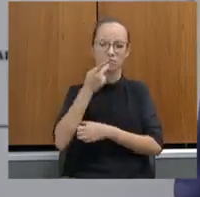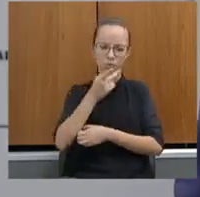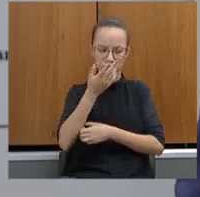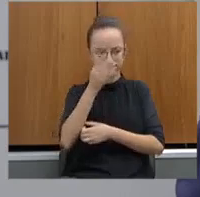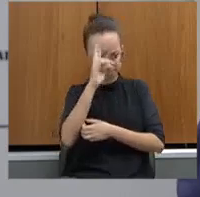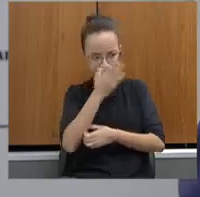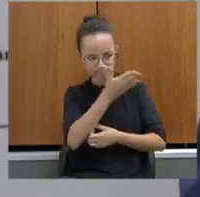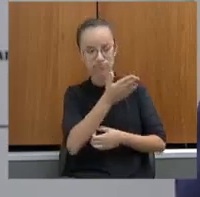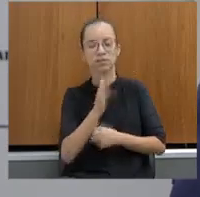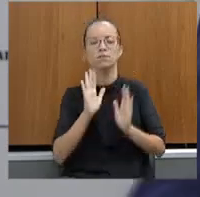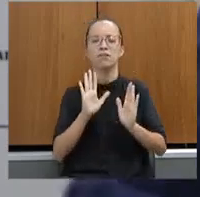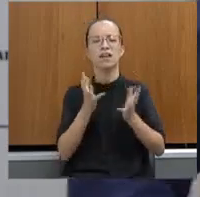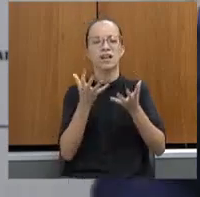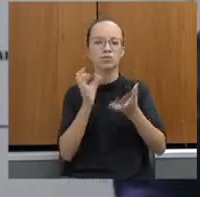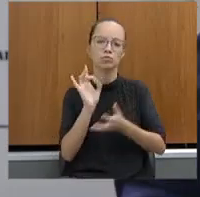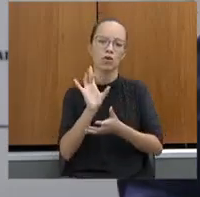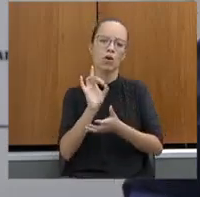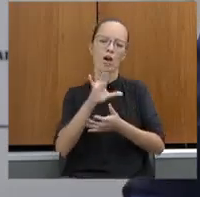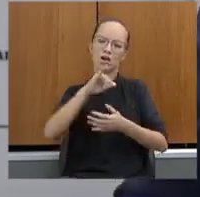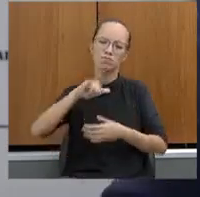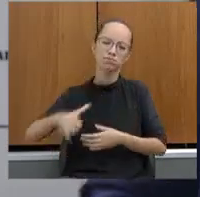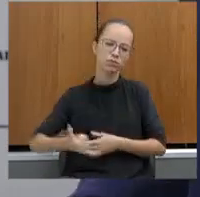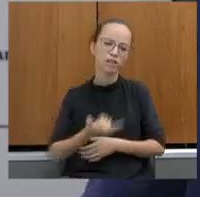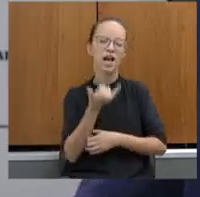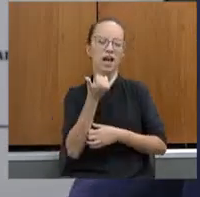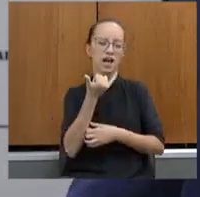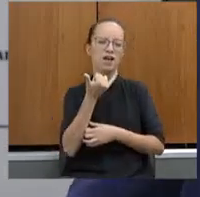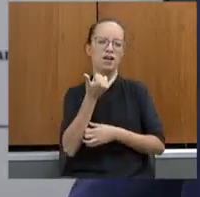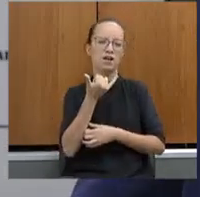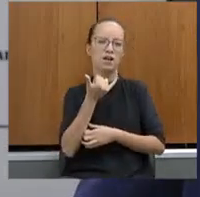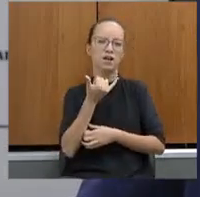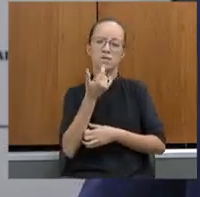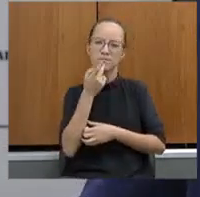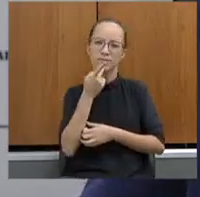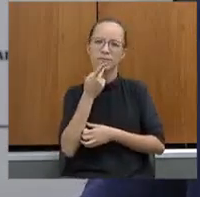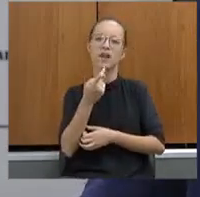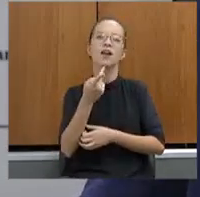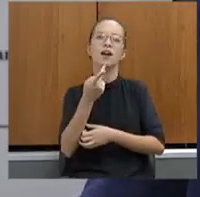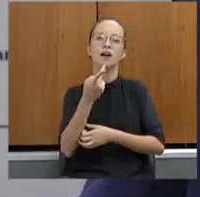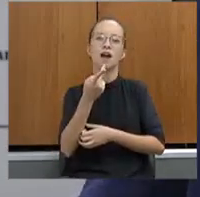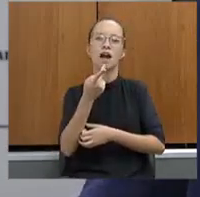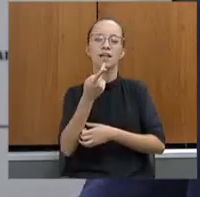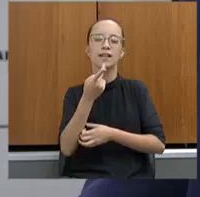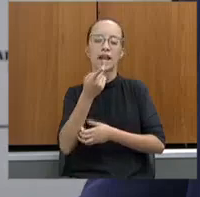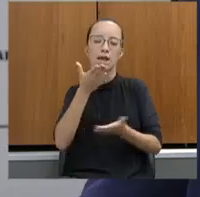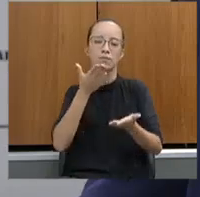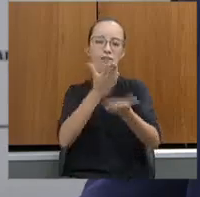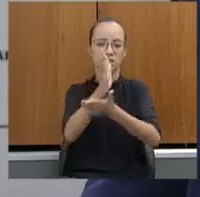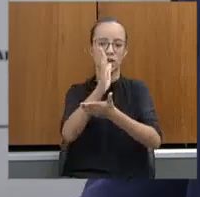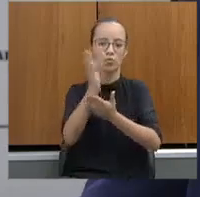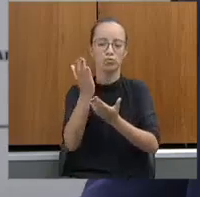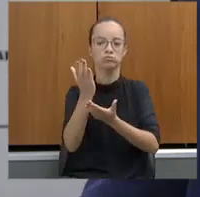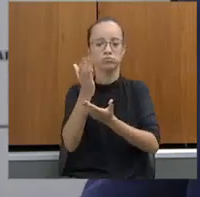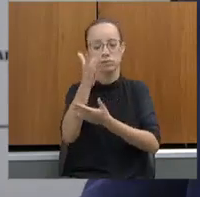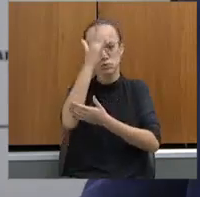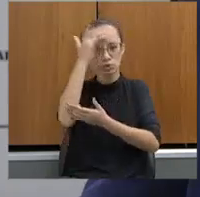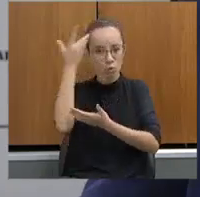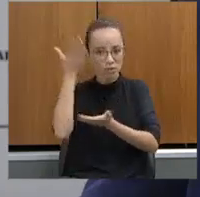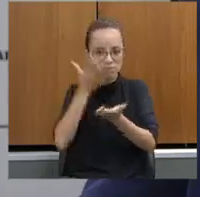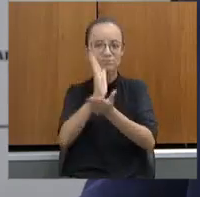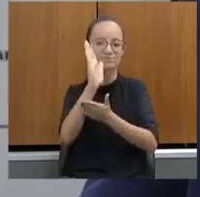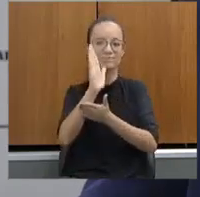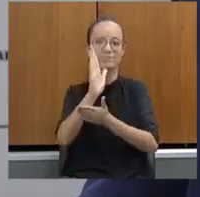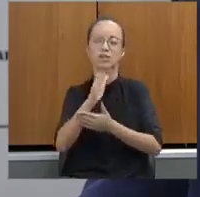senhor, mas queria apenas aproveitar a mesma oportunidade para reforçar o pleito dos aprovados. a gente sabe que, como todas as